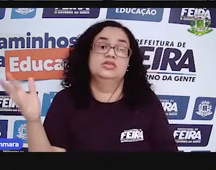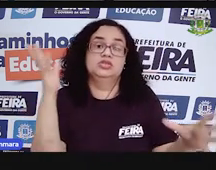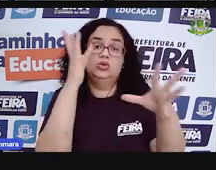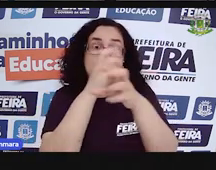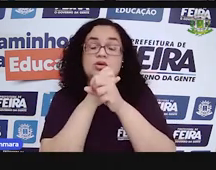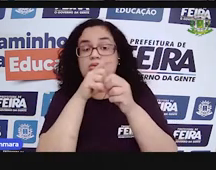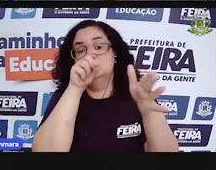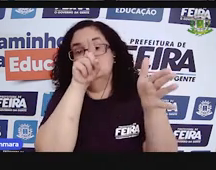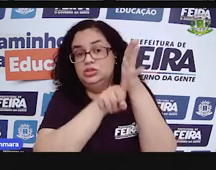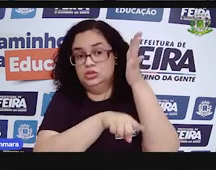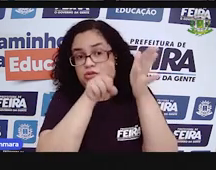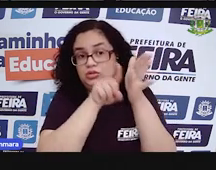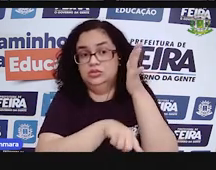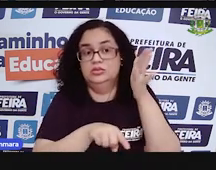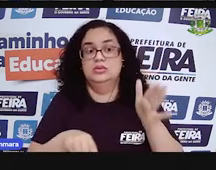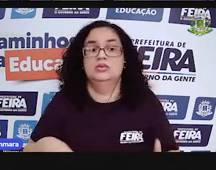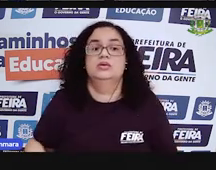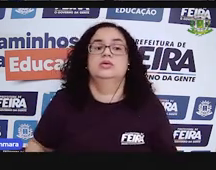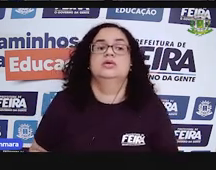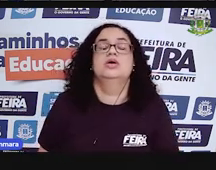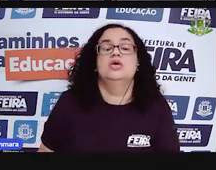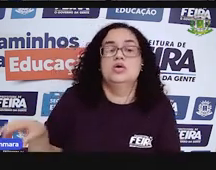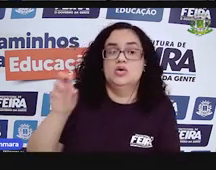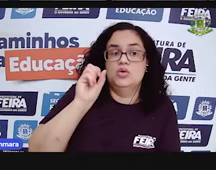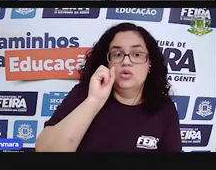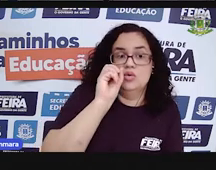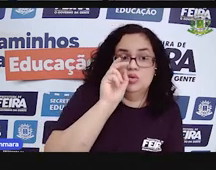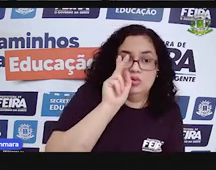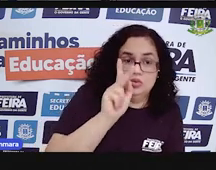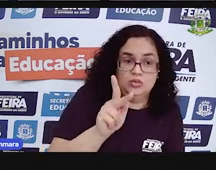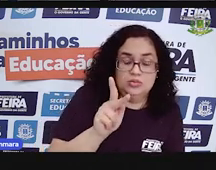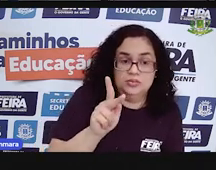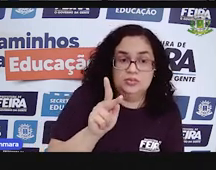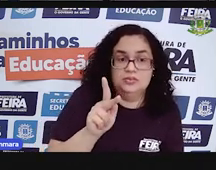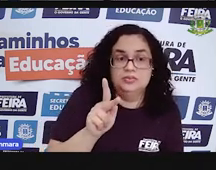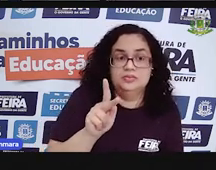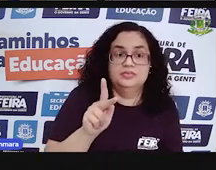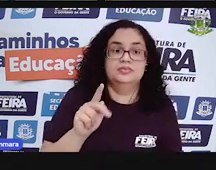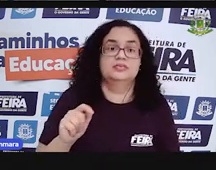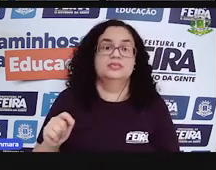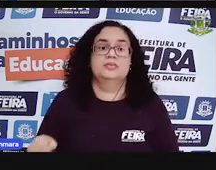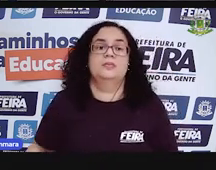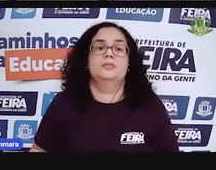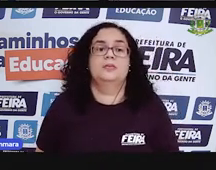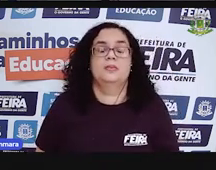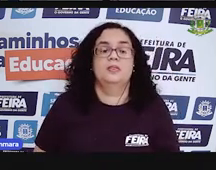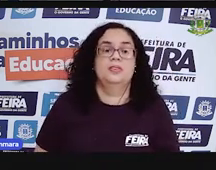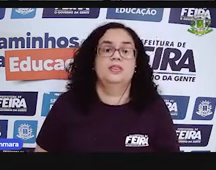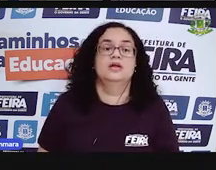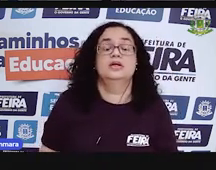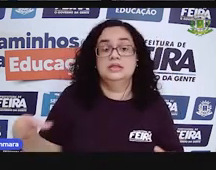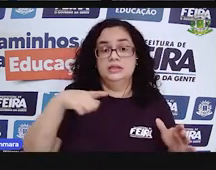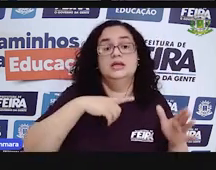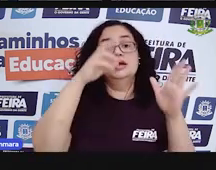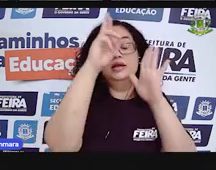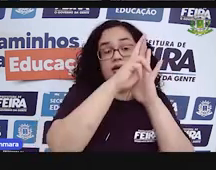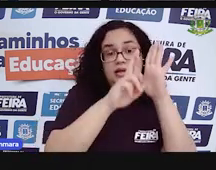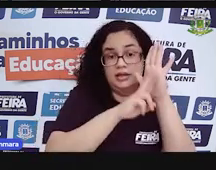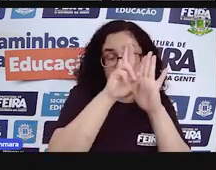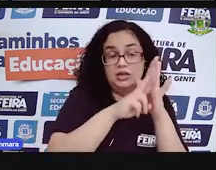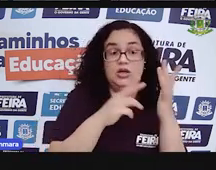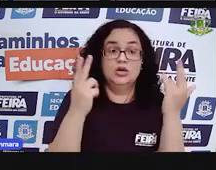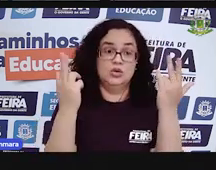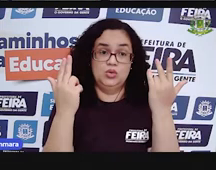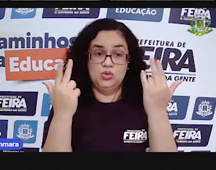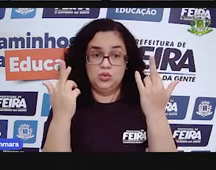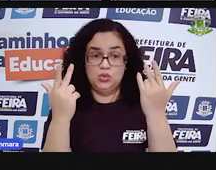menos. Subtração. Tá bom? E aqui vale a mesma regrinha. Pra fazer